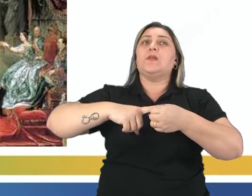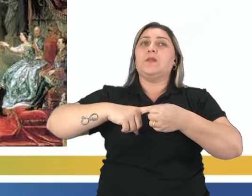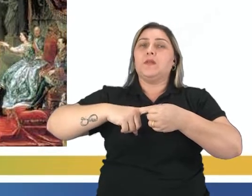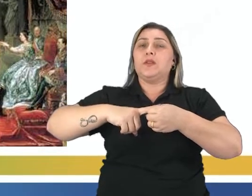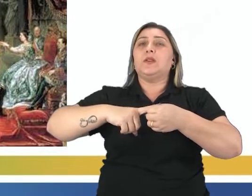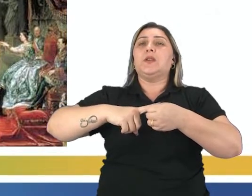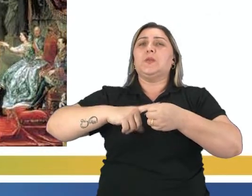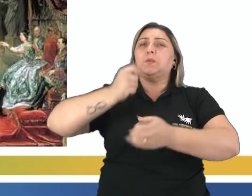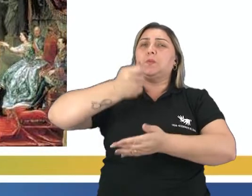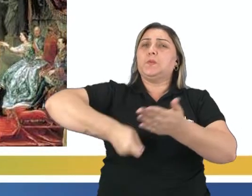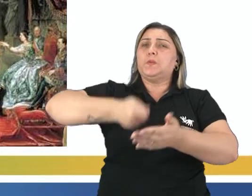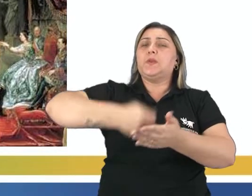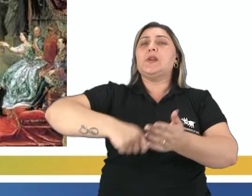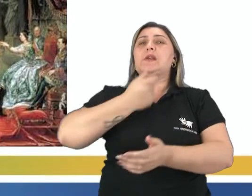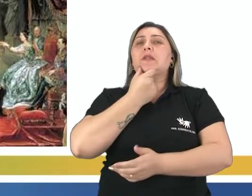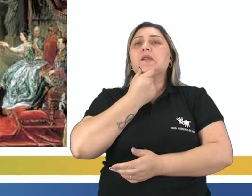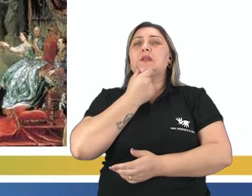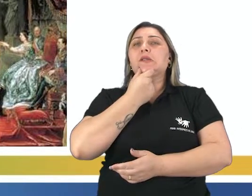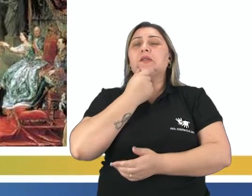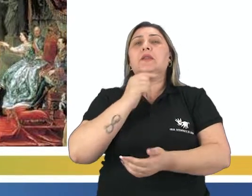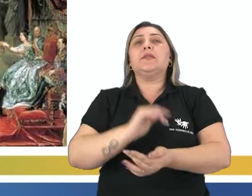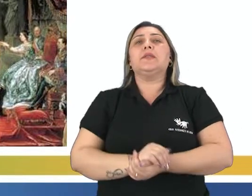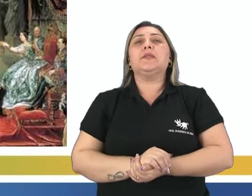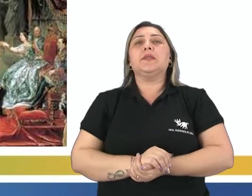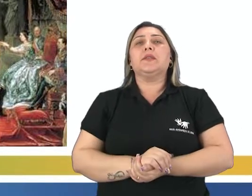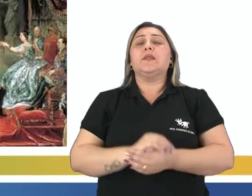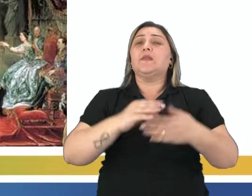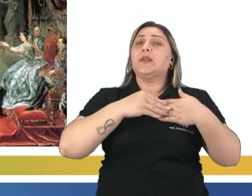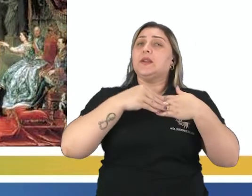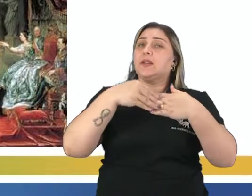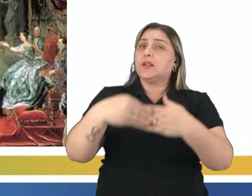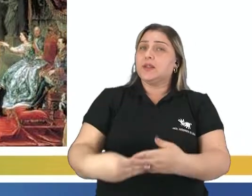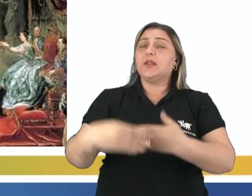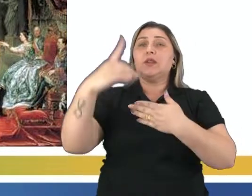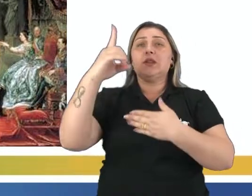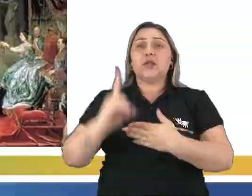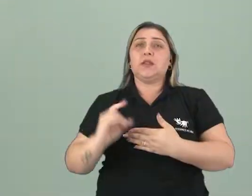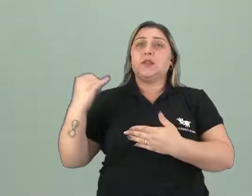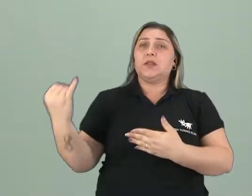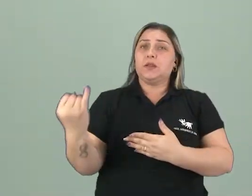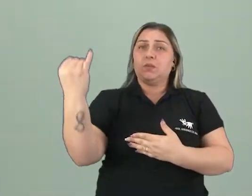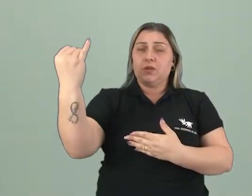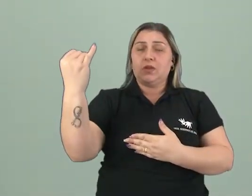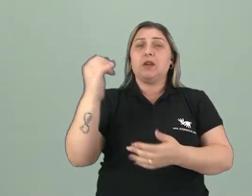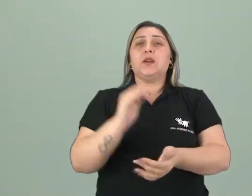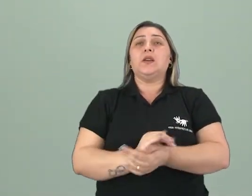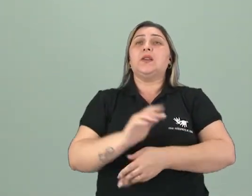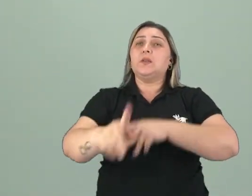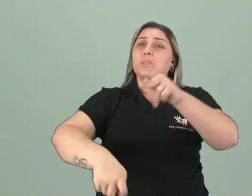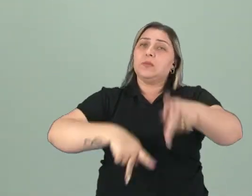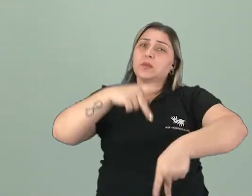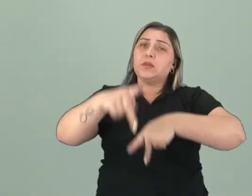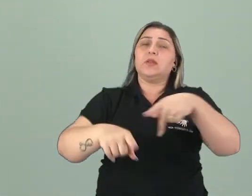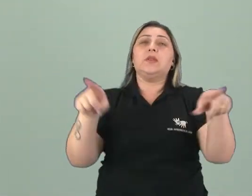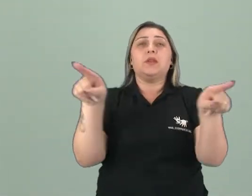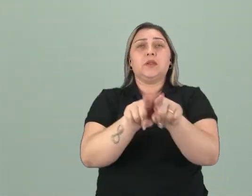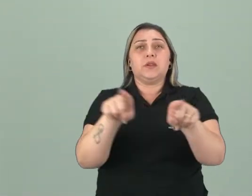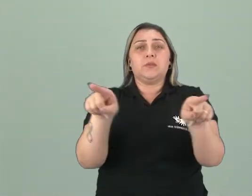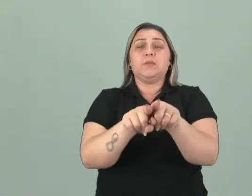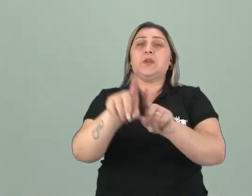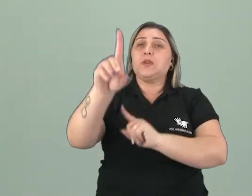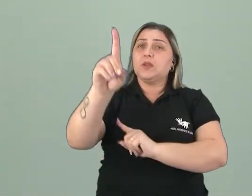Inglaterra. Então, essa Declaração de Direitos vai trazer direitos fundamentais à população e também direitos